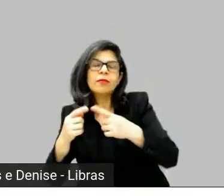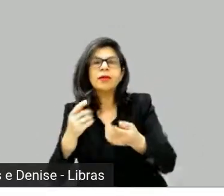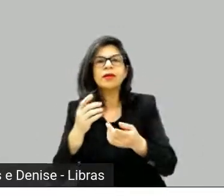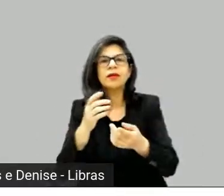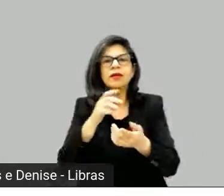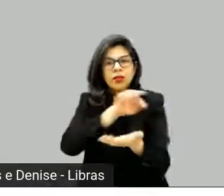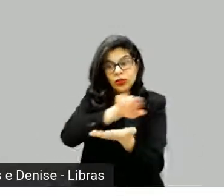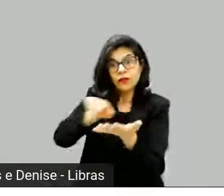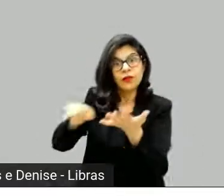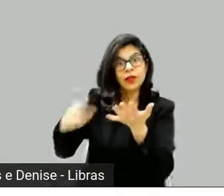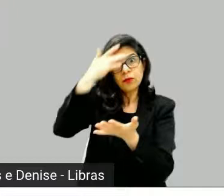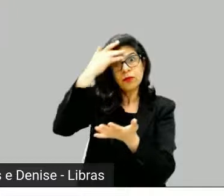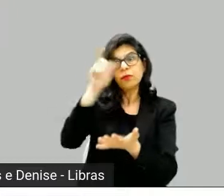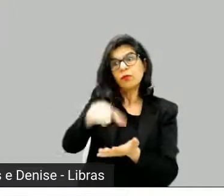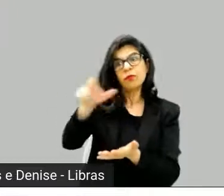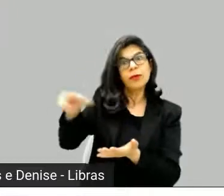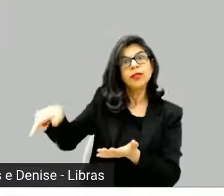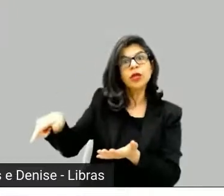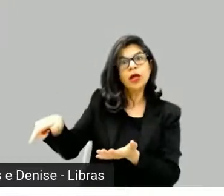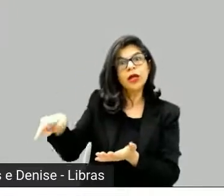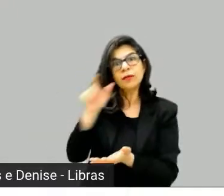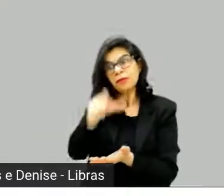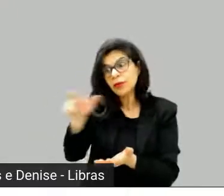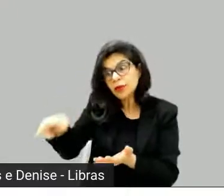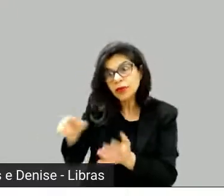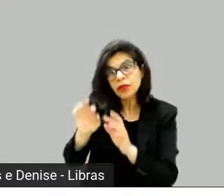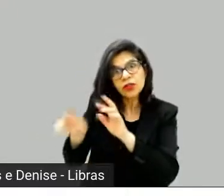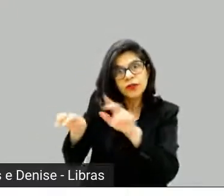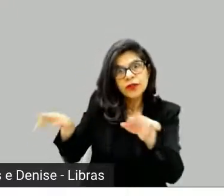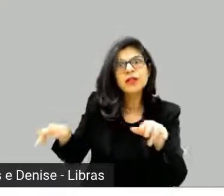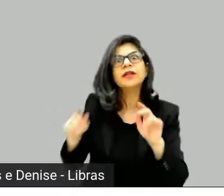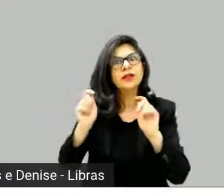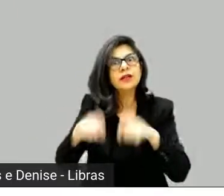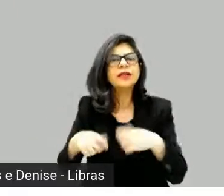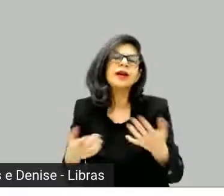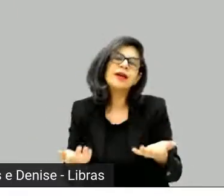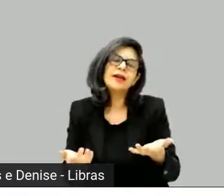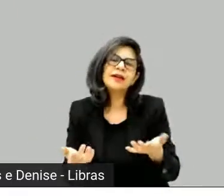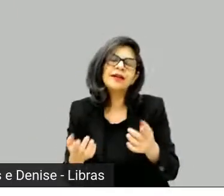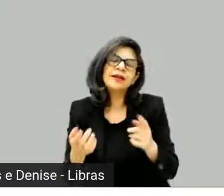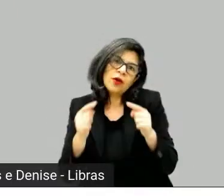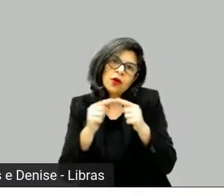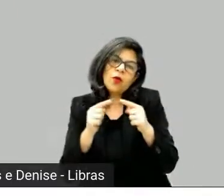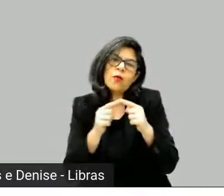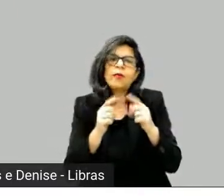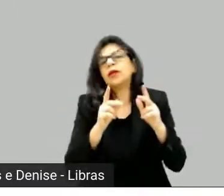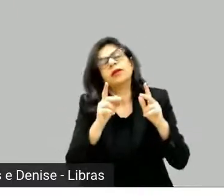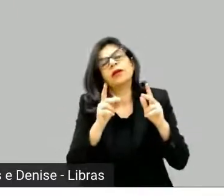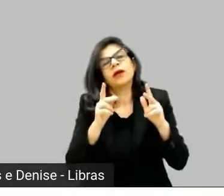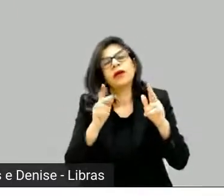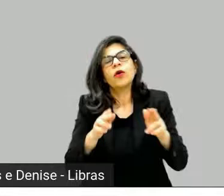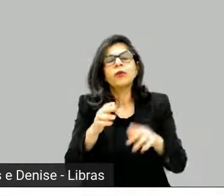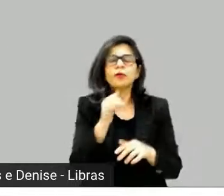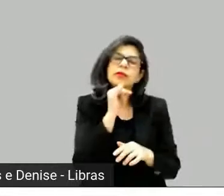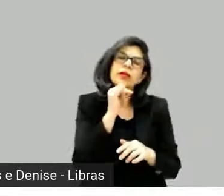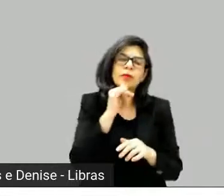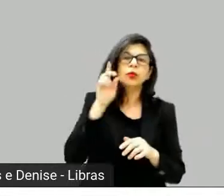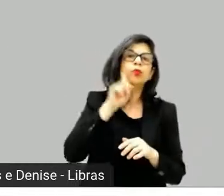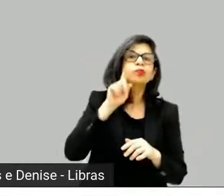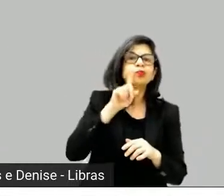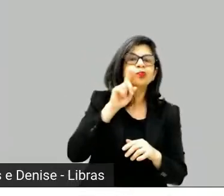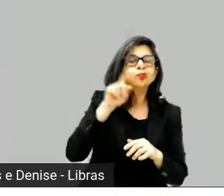mercado americano, quem exerce essa função normalmente é o roteirista que criou a série e que tem